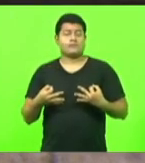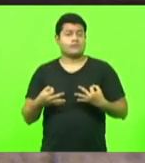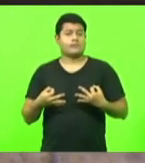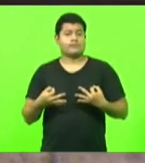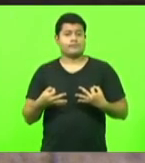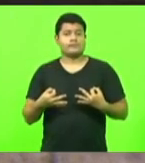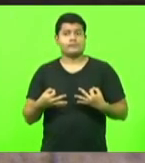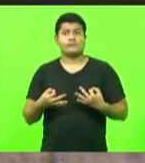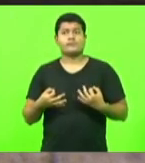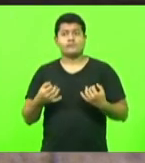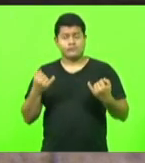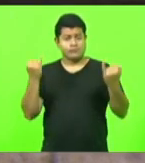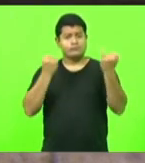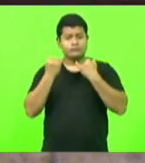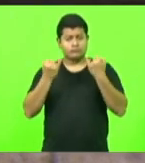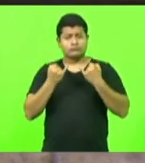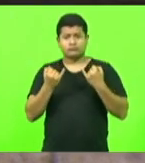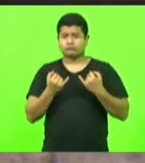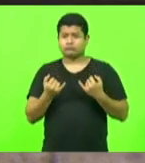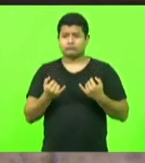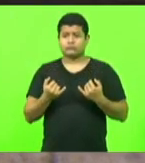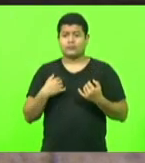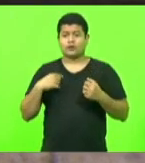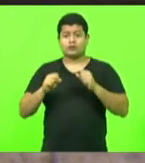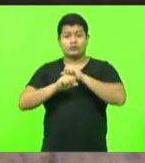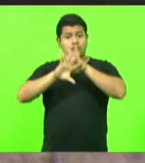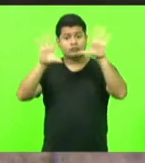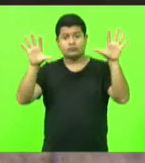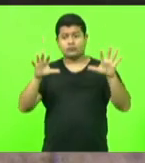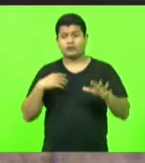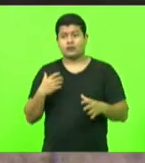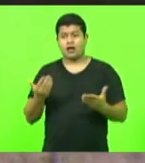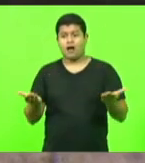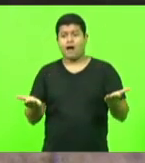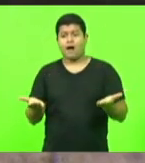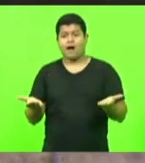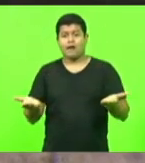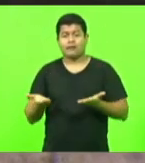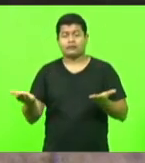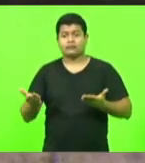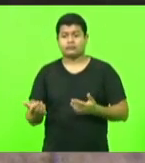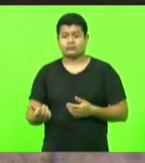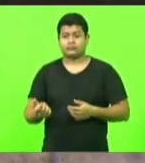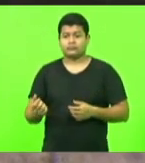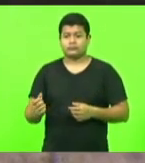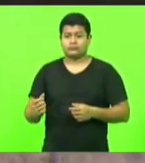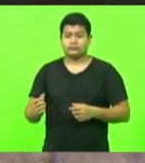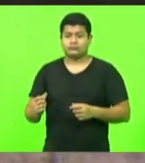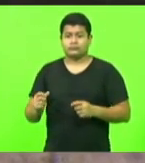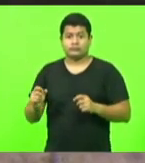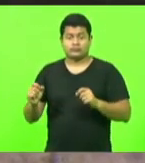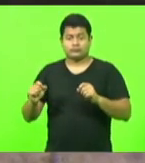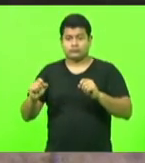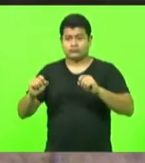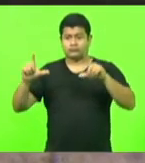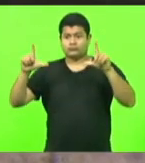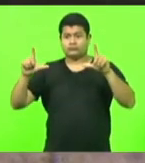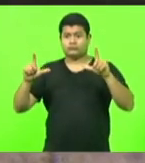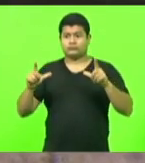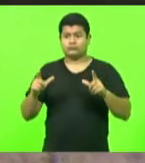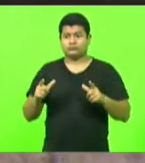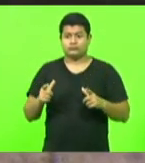dados concretos, não havia esse negócio relativo. E o que me chamou a atenção nessa ficha de matrícula, tem aqui o nome do